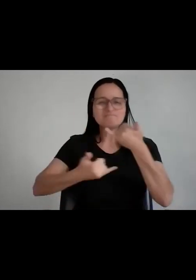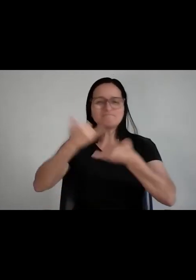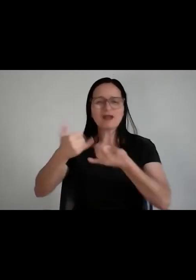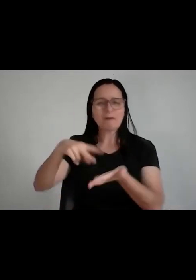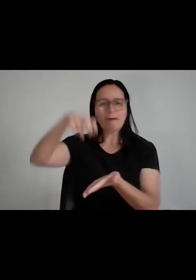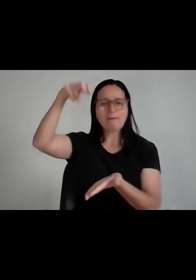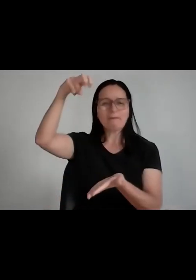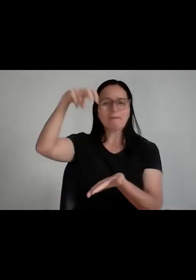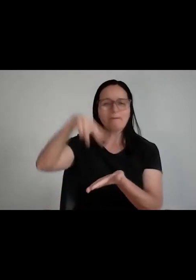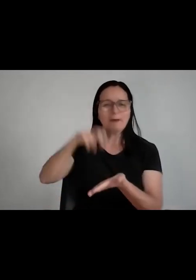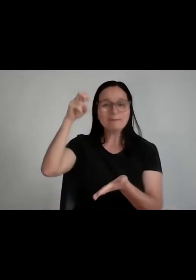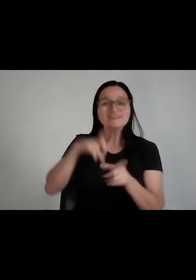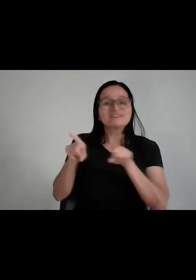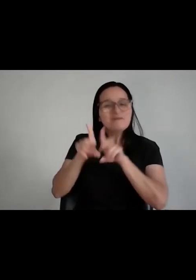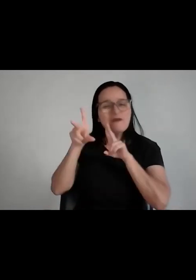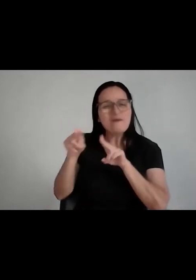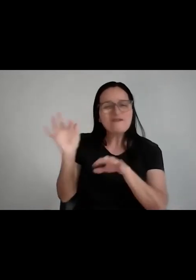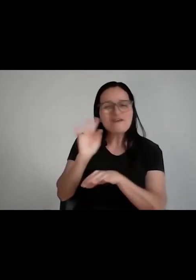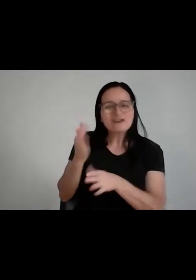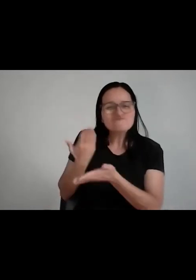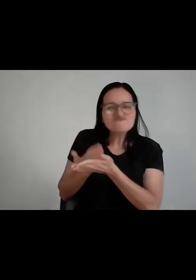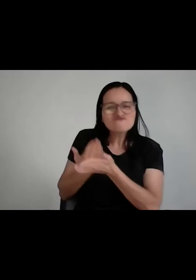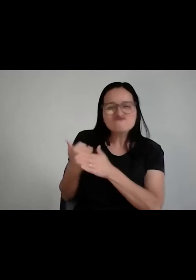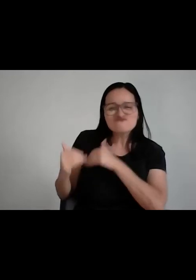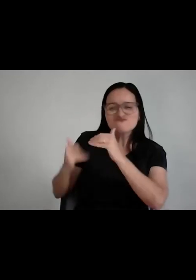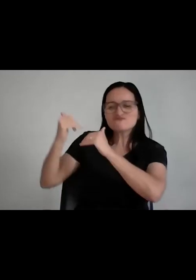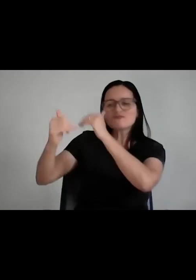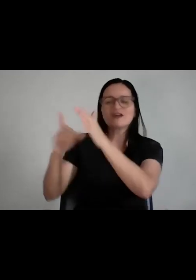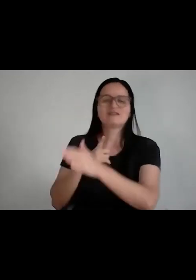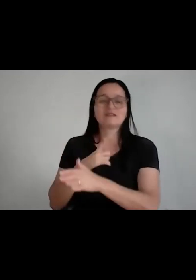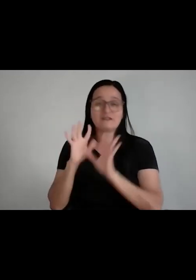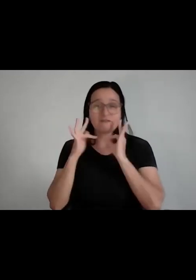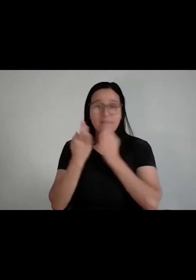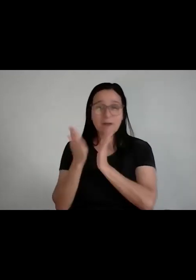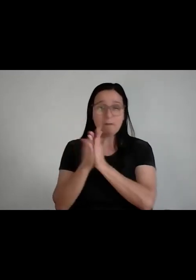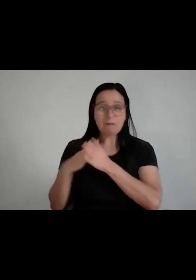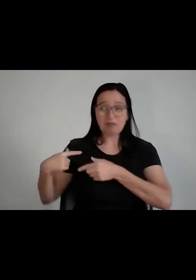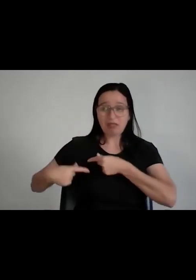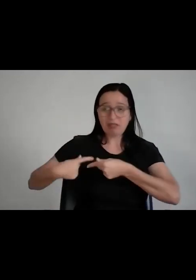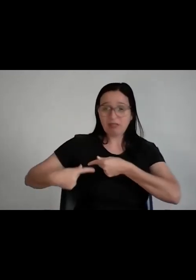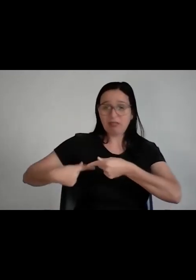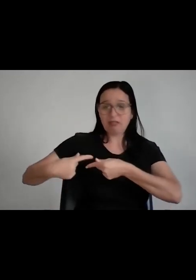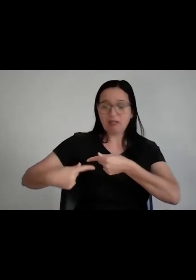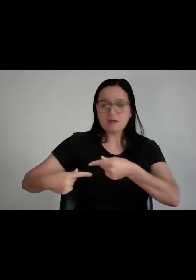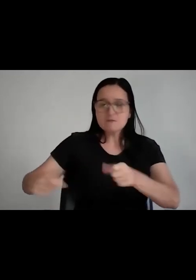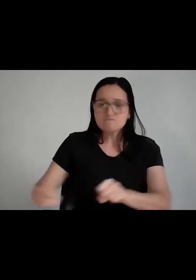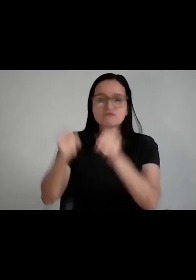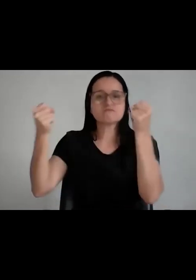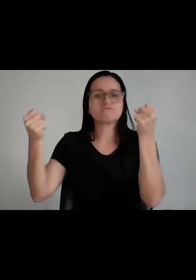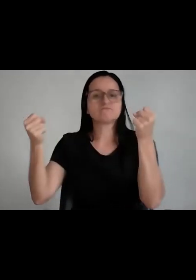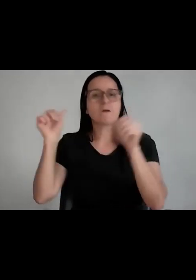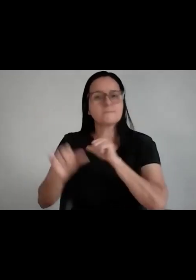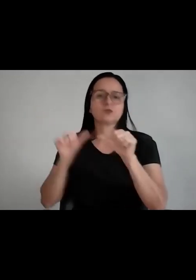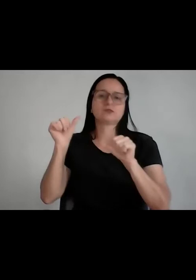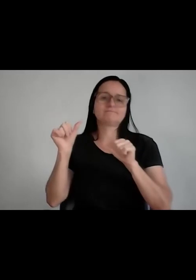avante. Então, faculdade para mim é quebrar ciclo de pobreza da família. Esse é o objetivo. Eu estou tendo a